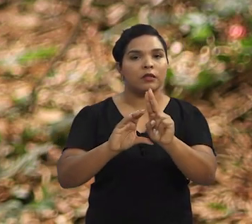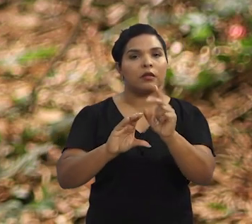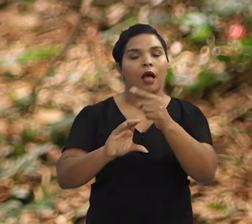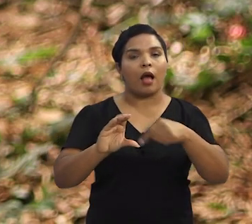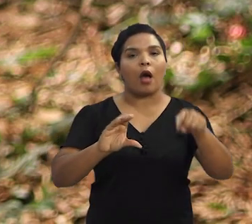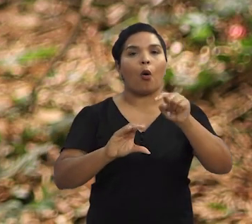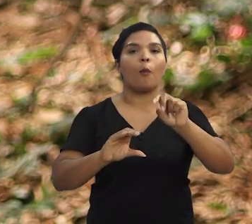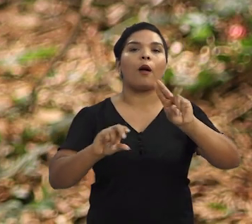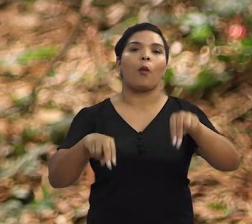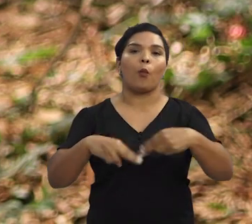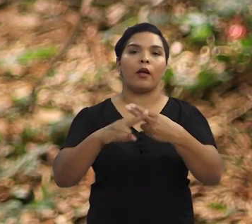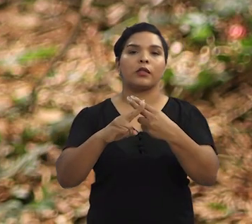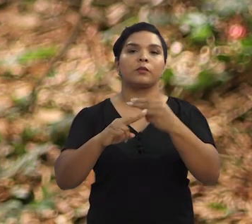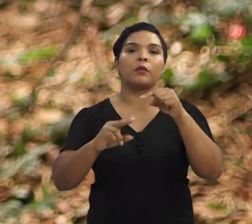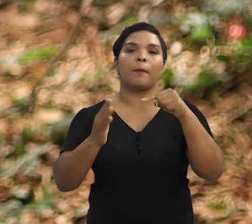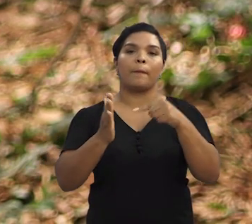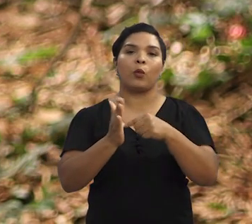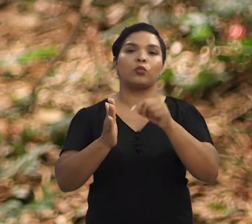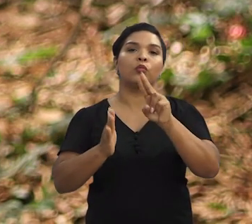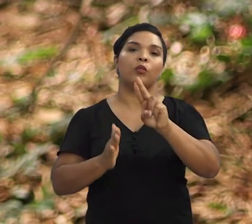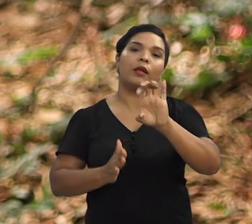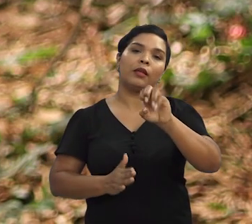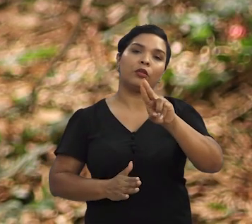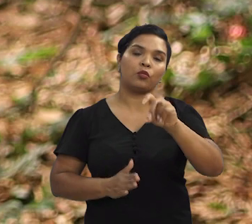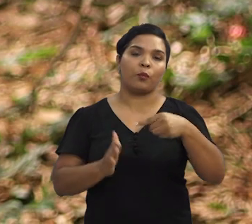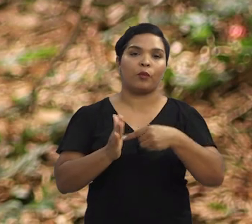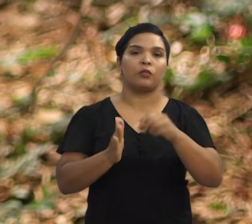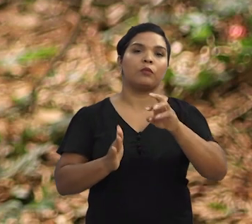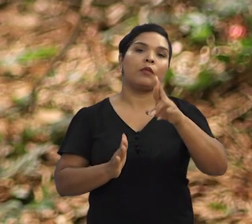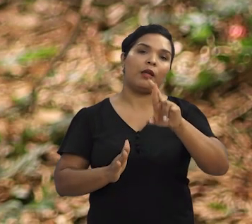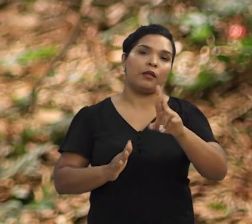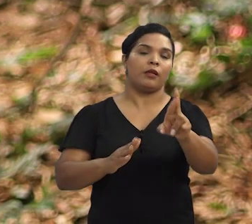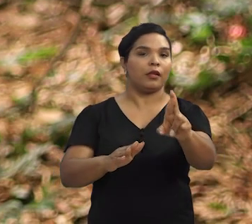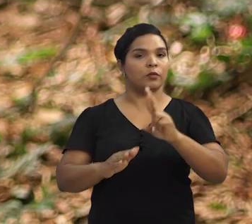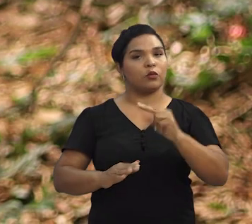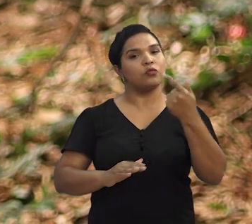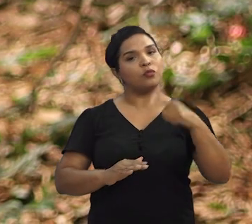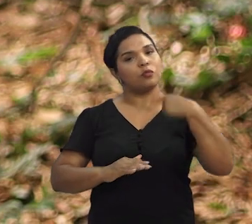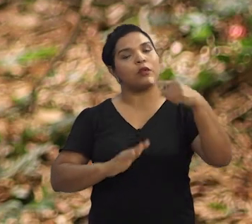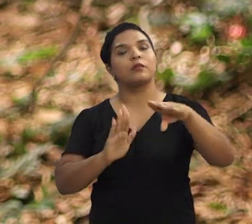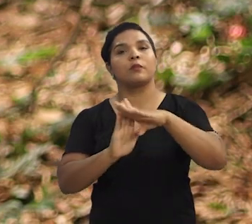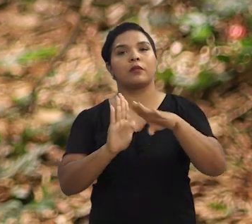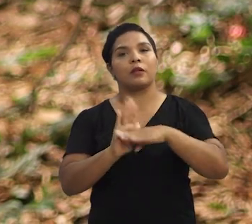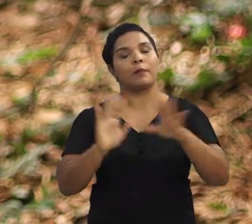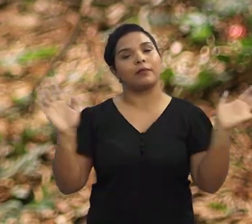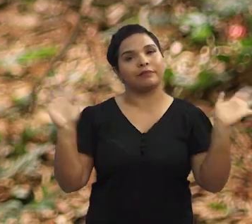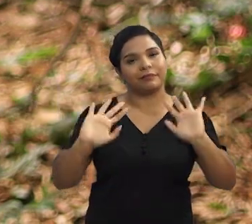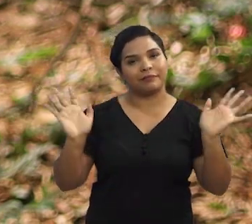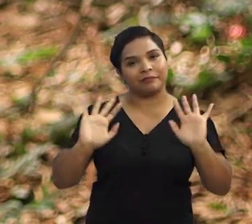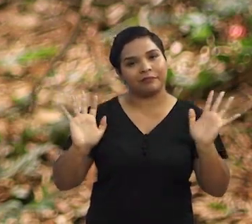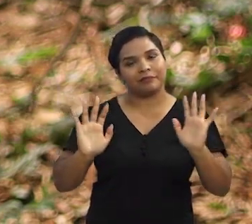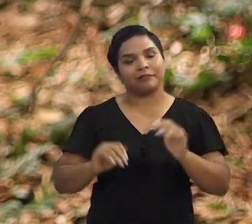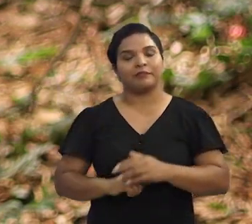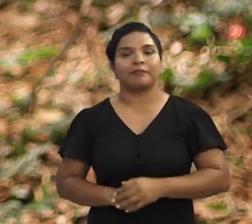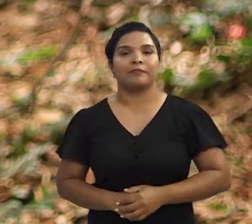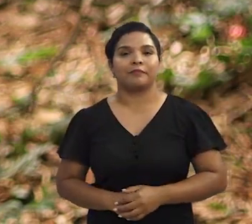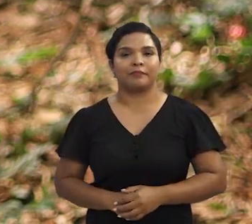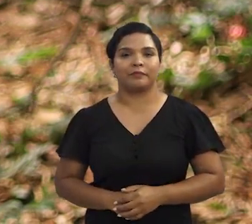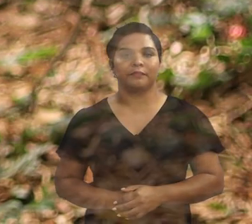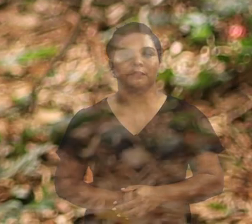universciencia arrobauesb.edu.br que a gente te responde em um próximo programa. Obrigado pela companhia e até mais.